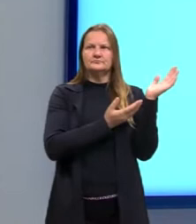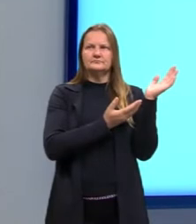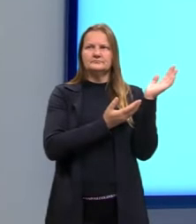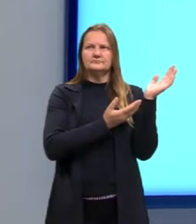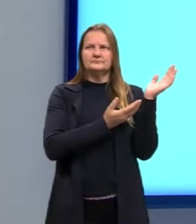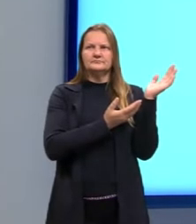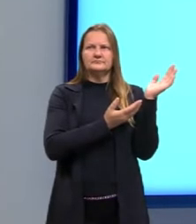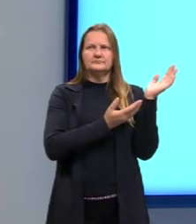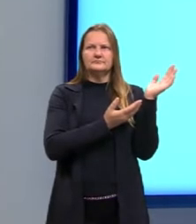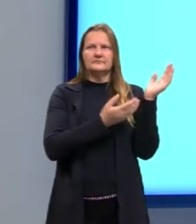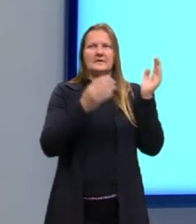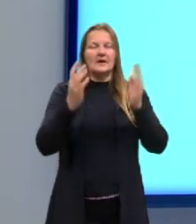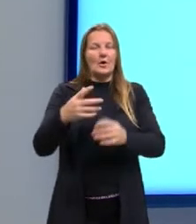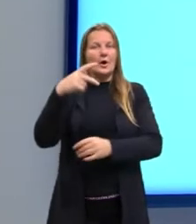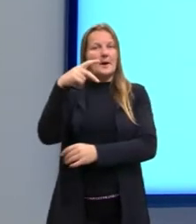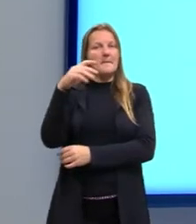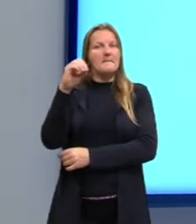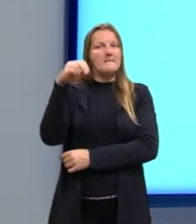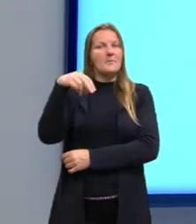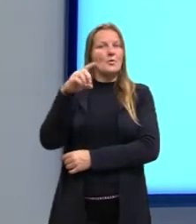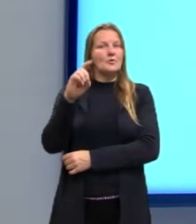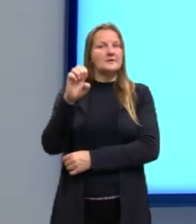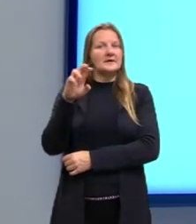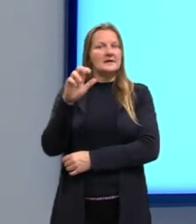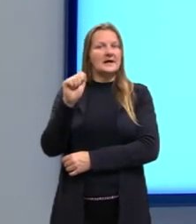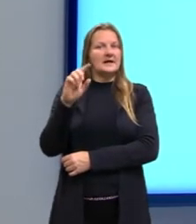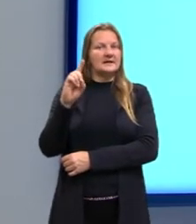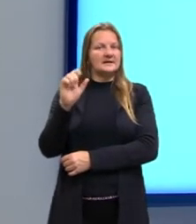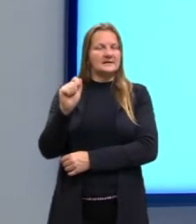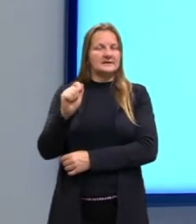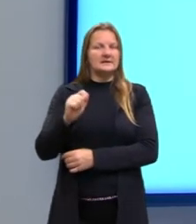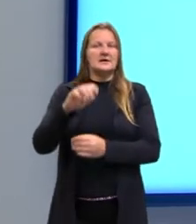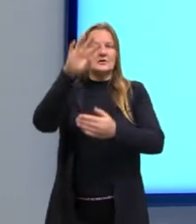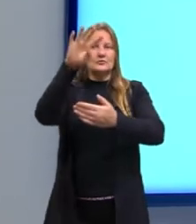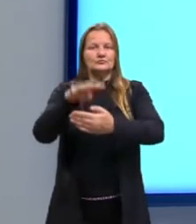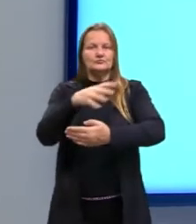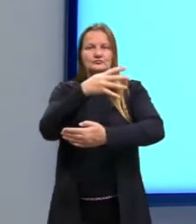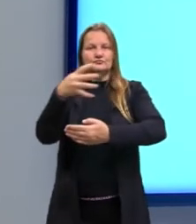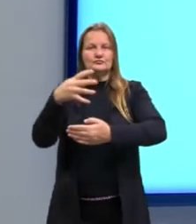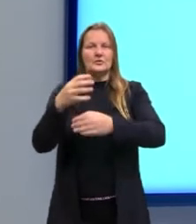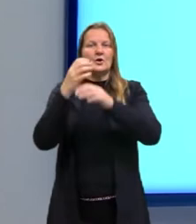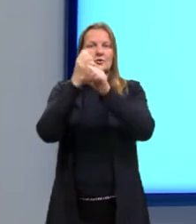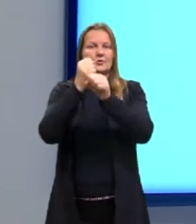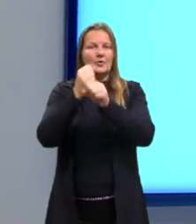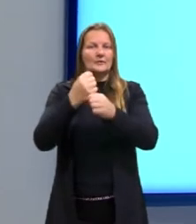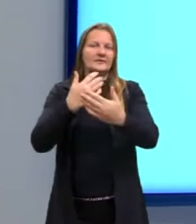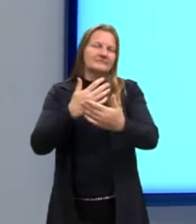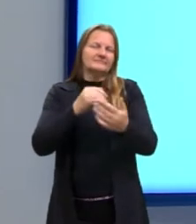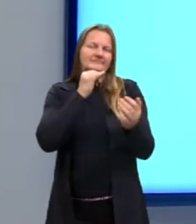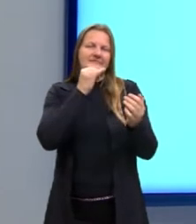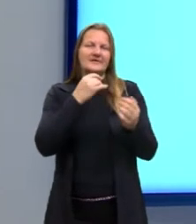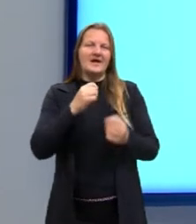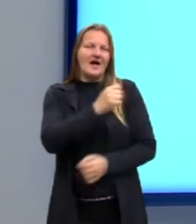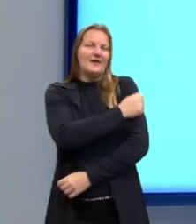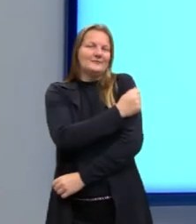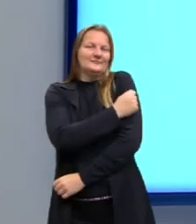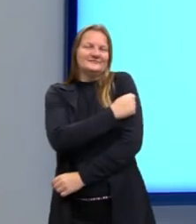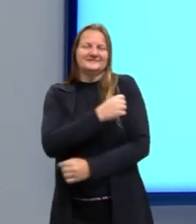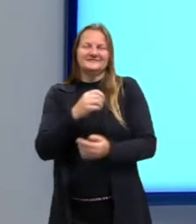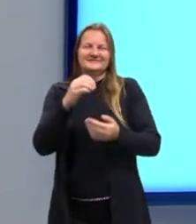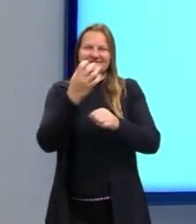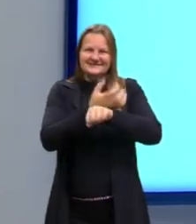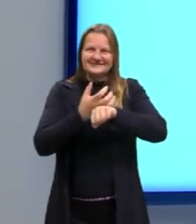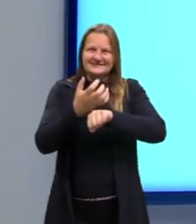aritmética ponderada. Nós temos a tabela, as notas obtidas por um mesmo aluno, né, nas